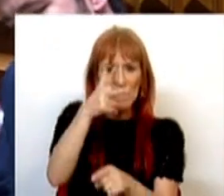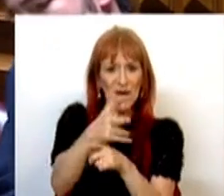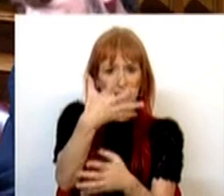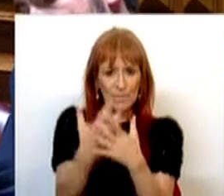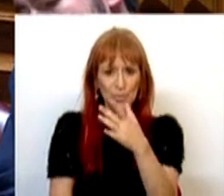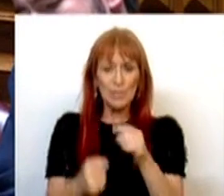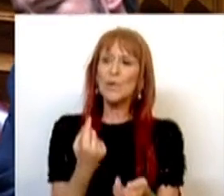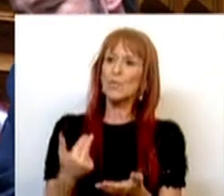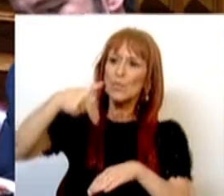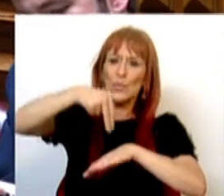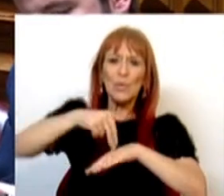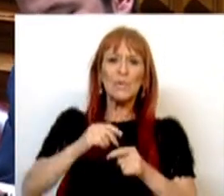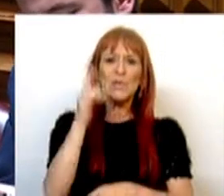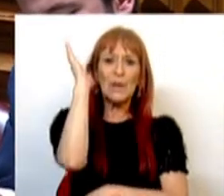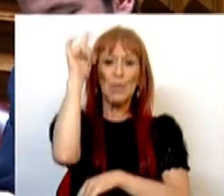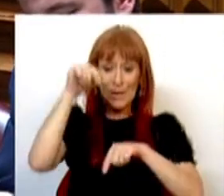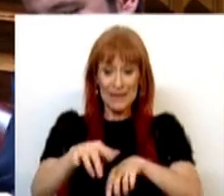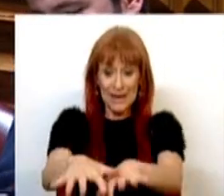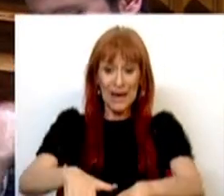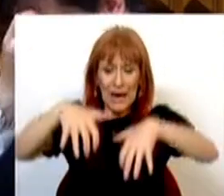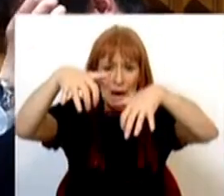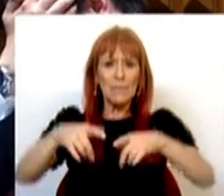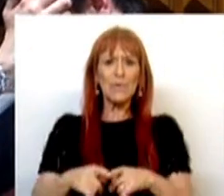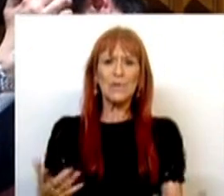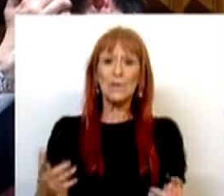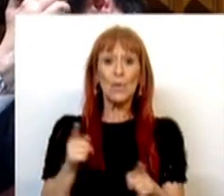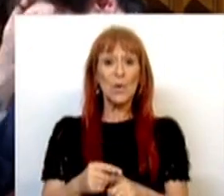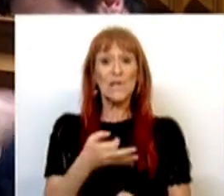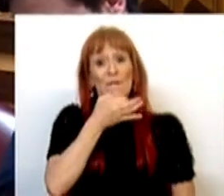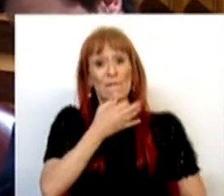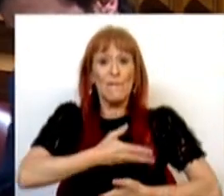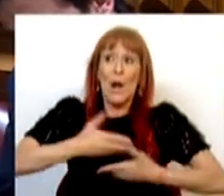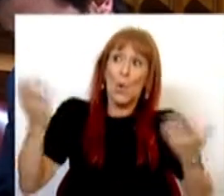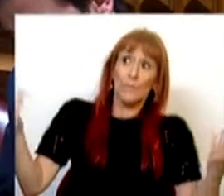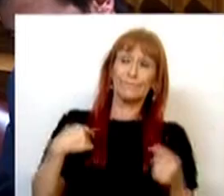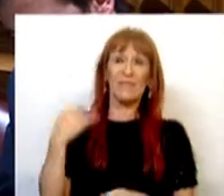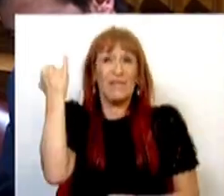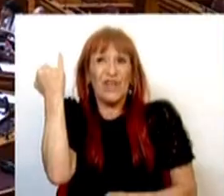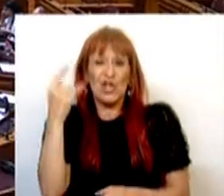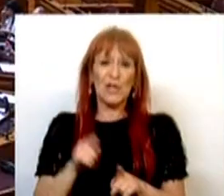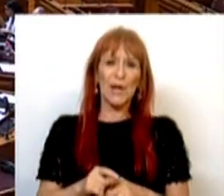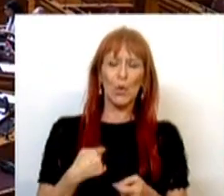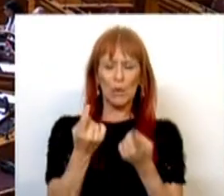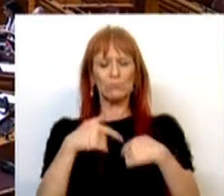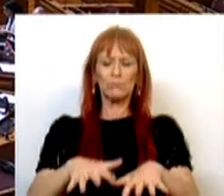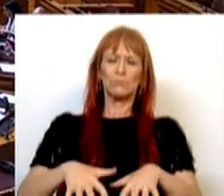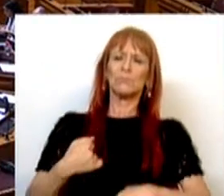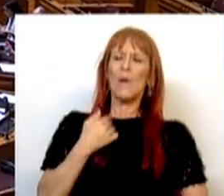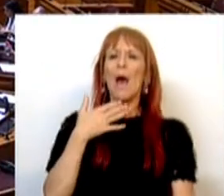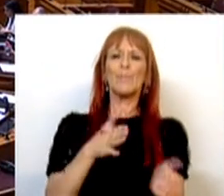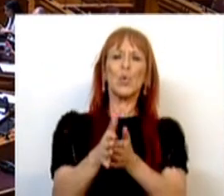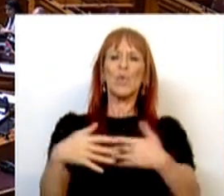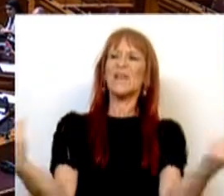vídeo, subiu ao púlpito dos oradores desta mesma Câmara e não só usou da palavra, enfim, ficcionando uma sessão plenária em que